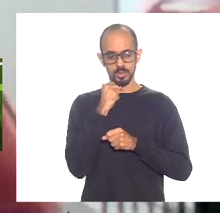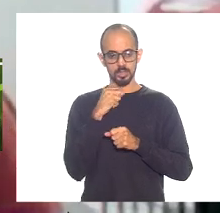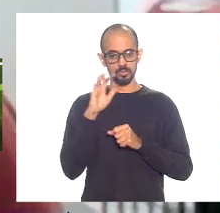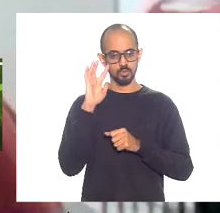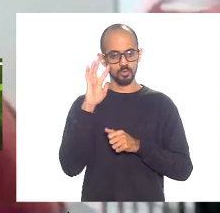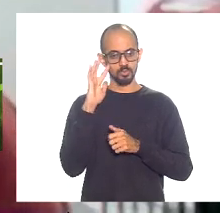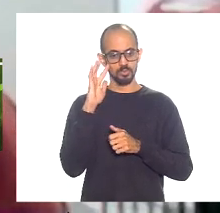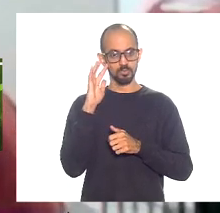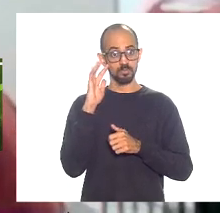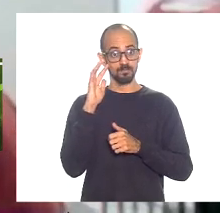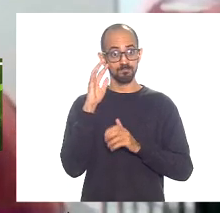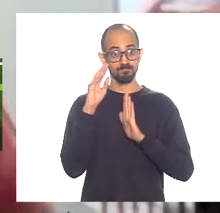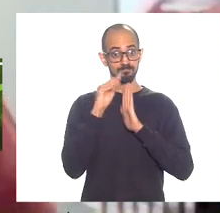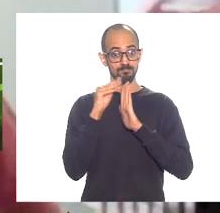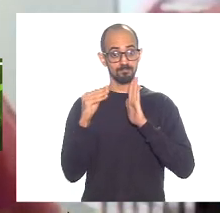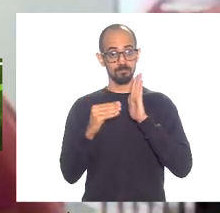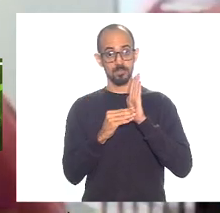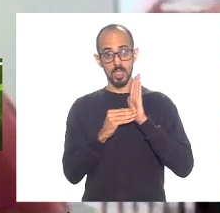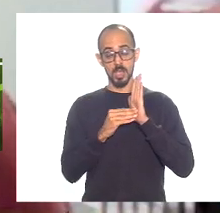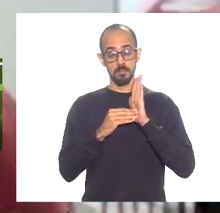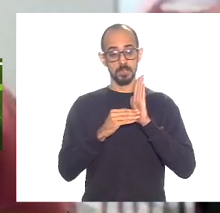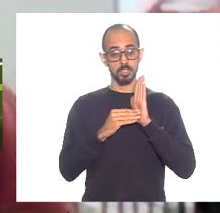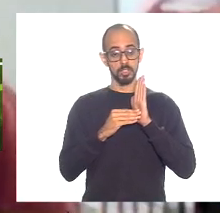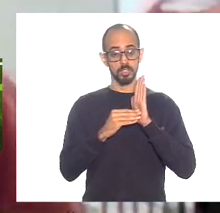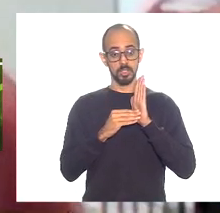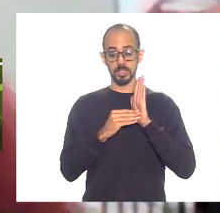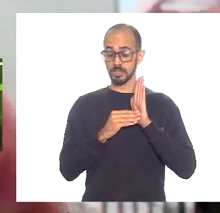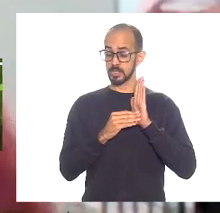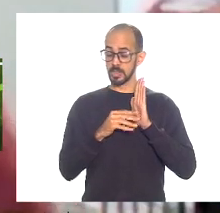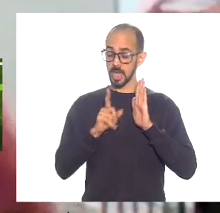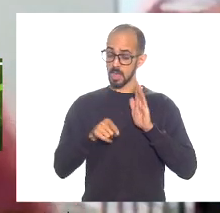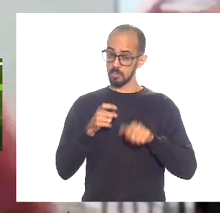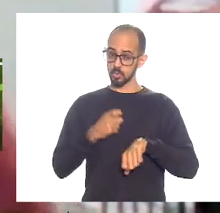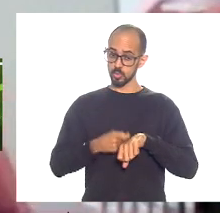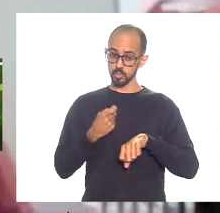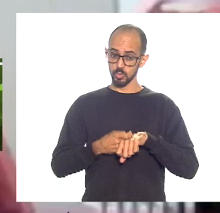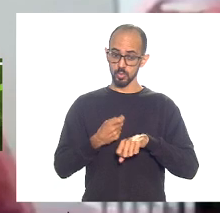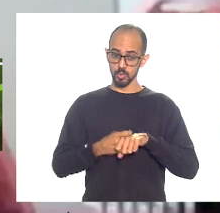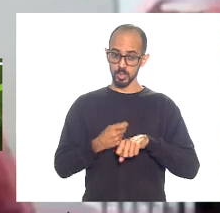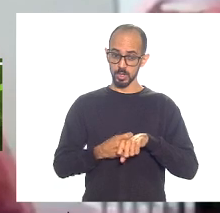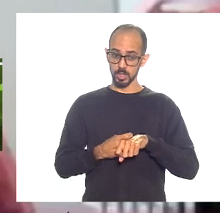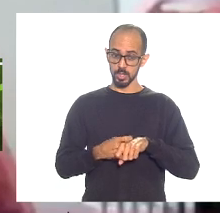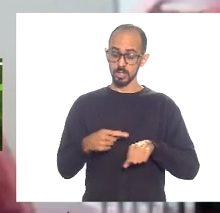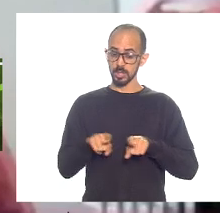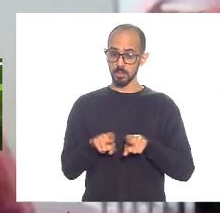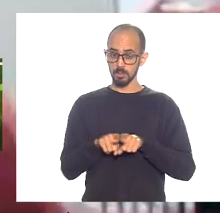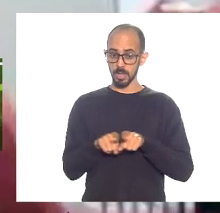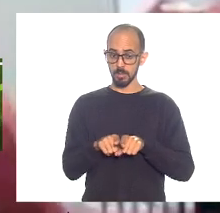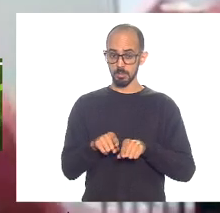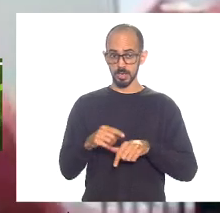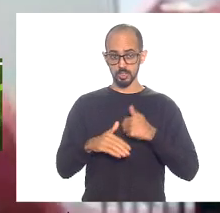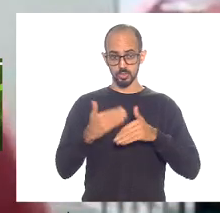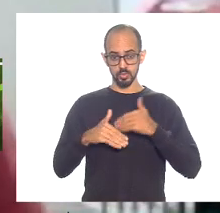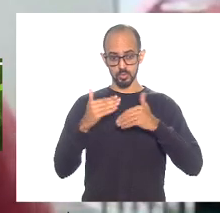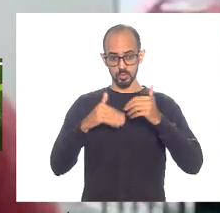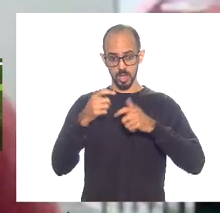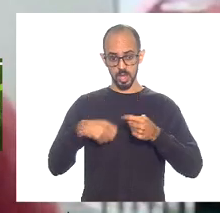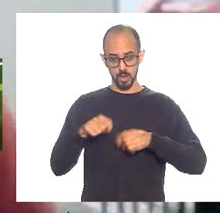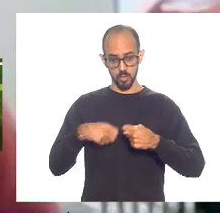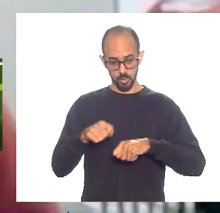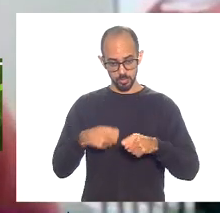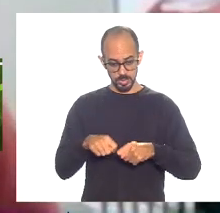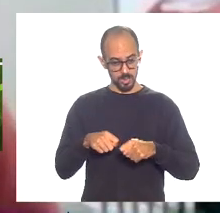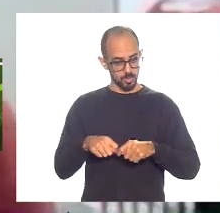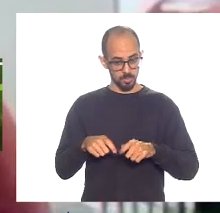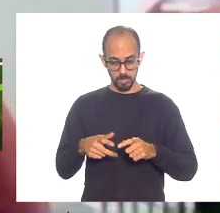draconianas para o conjunto dos serviços públicos e para a própria retomada da economia ao limitar investimentos ao limitar